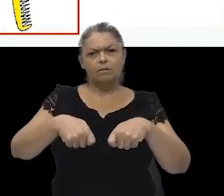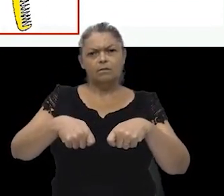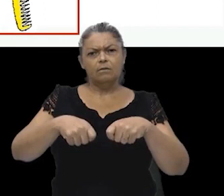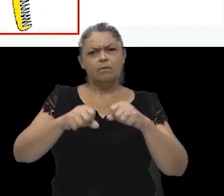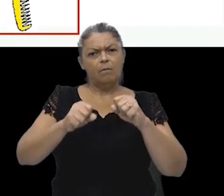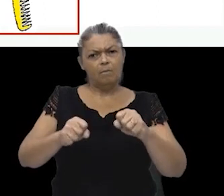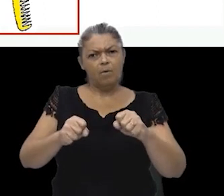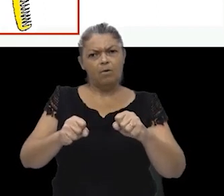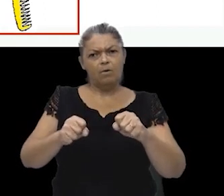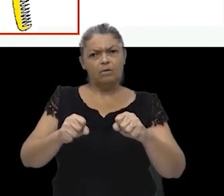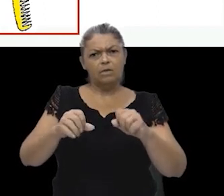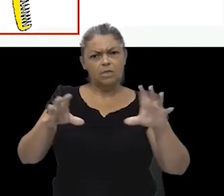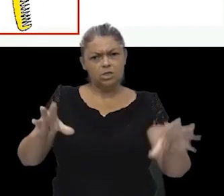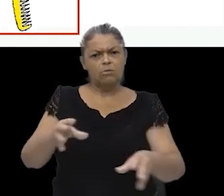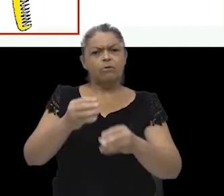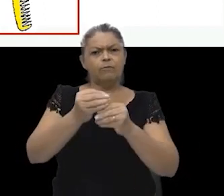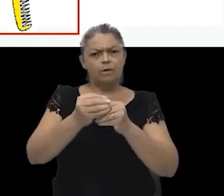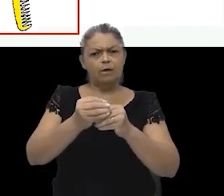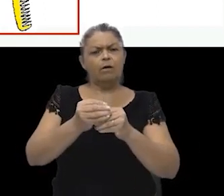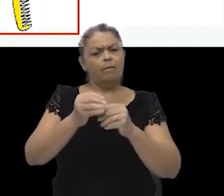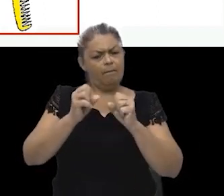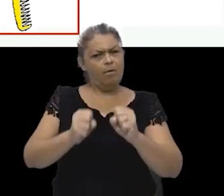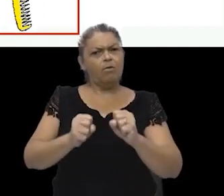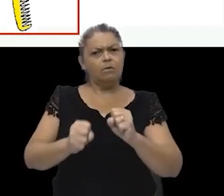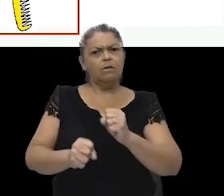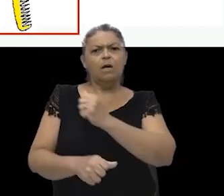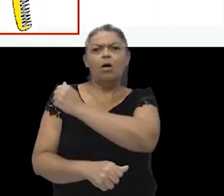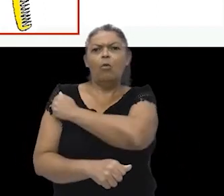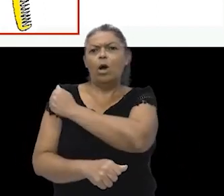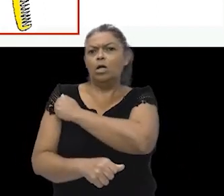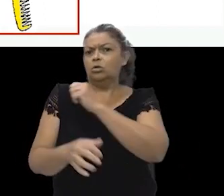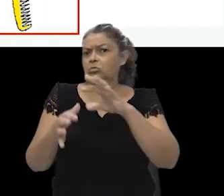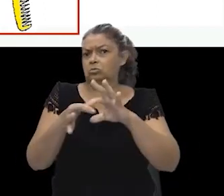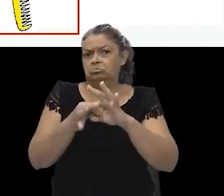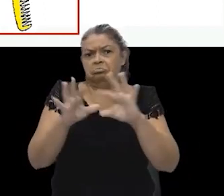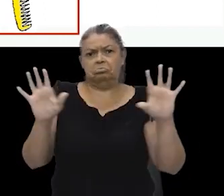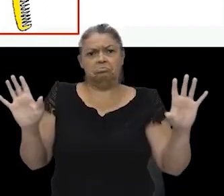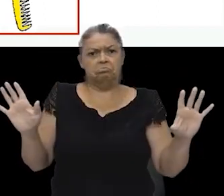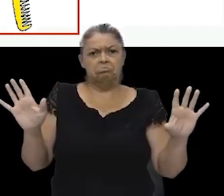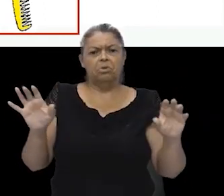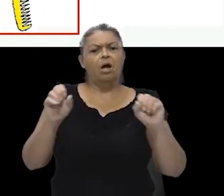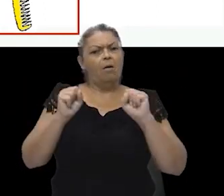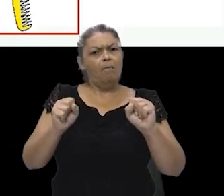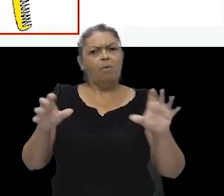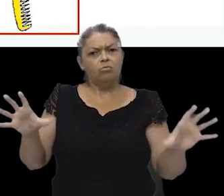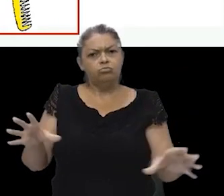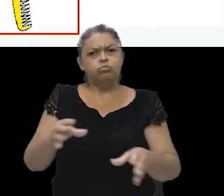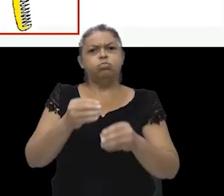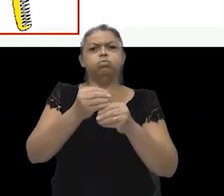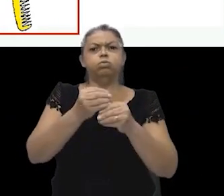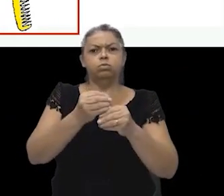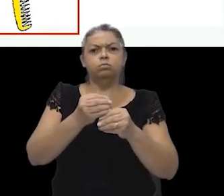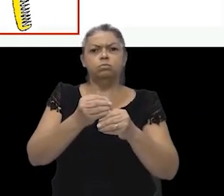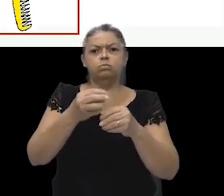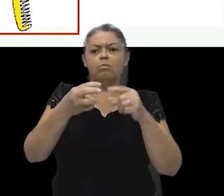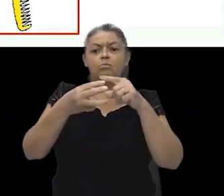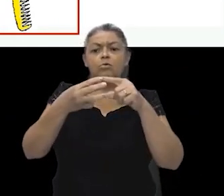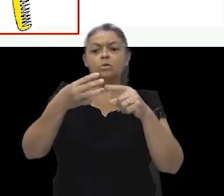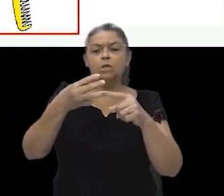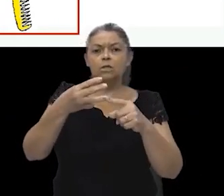simplificar isso? Pode. Aí o aluno vai ficar à vontade. Eu posso simplificar essa fração por 3,